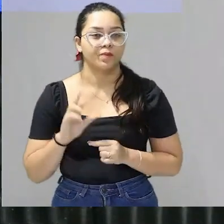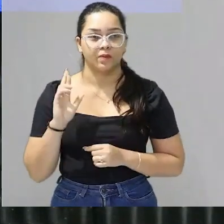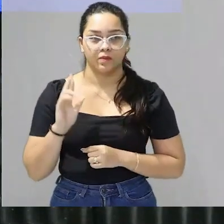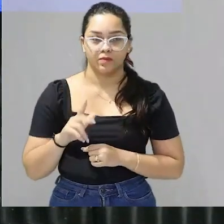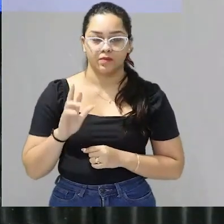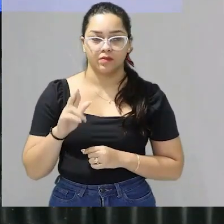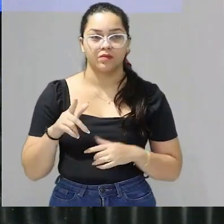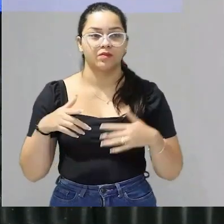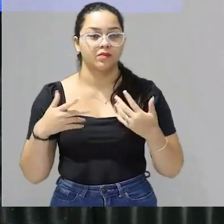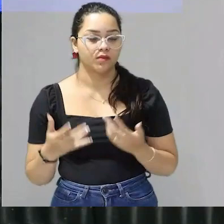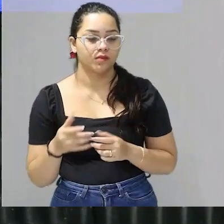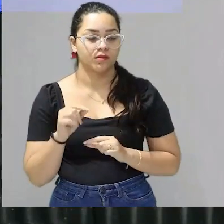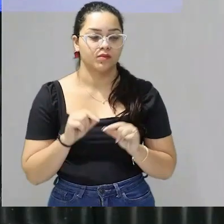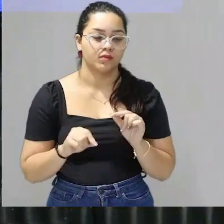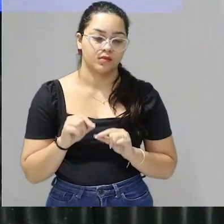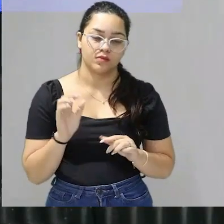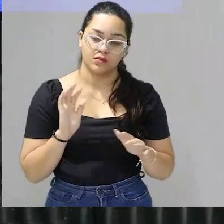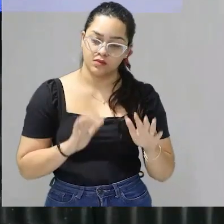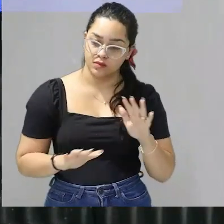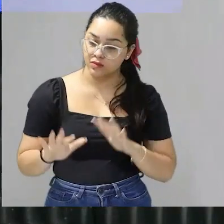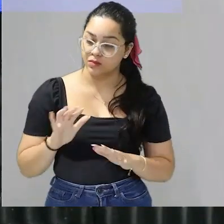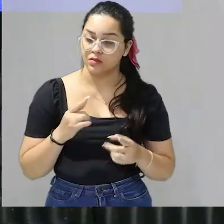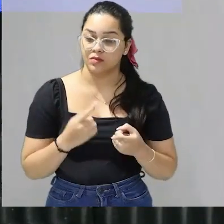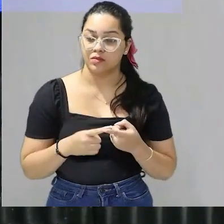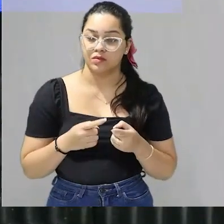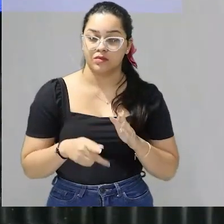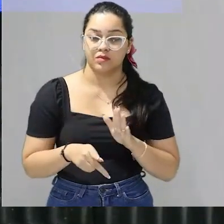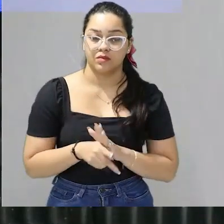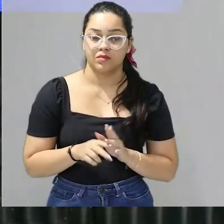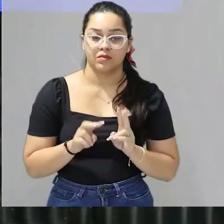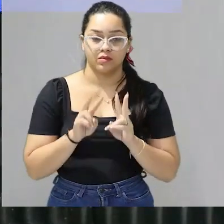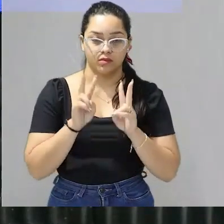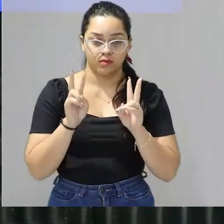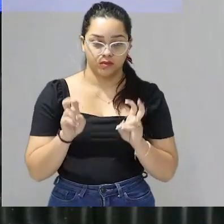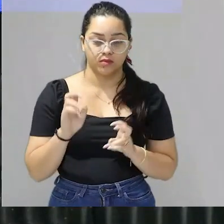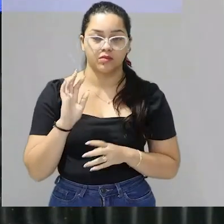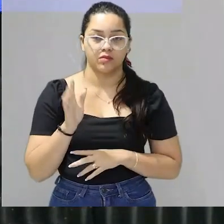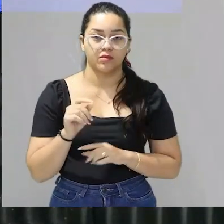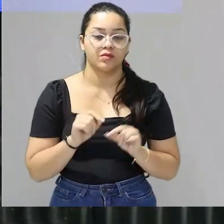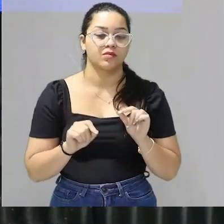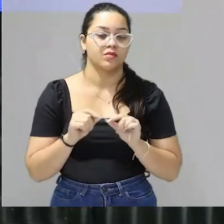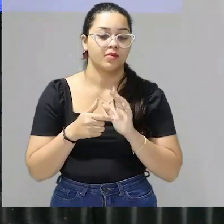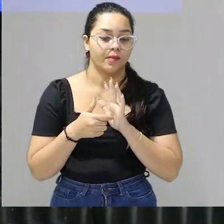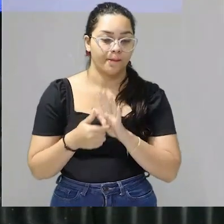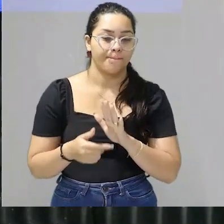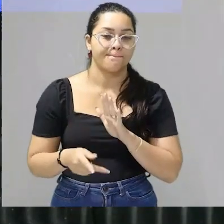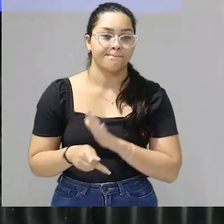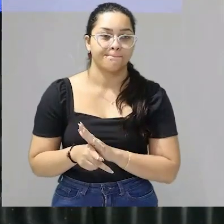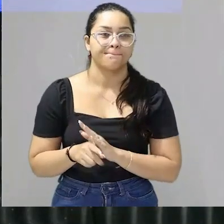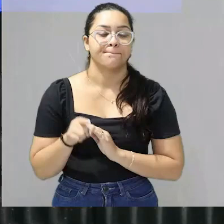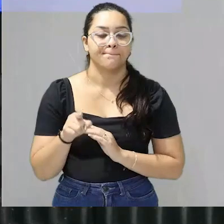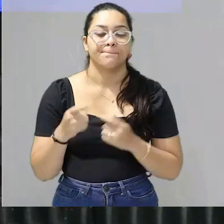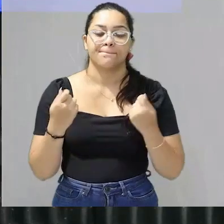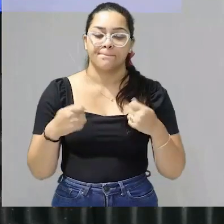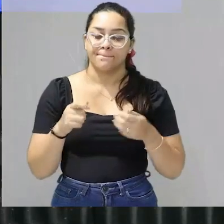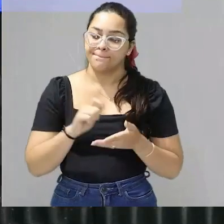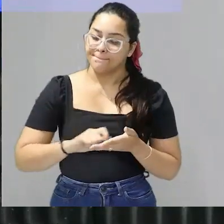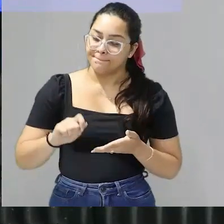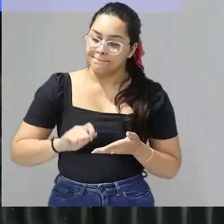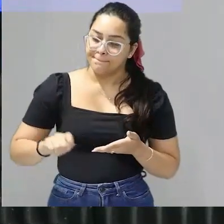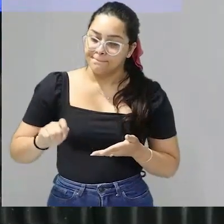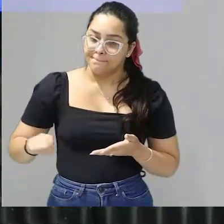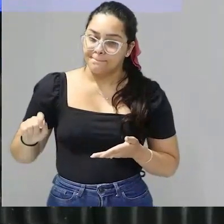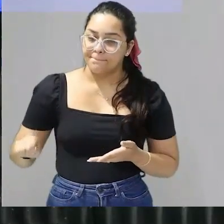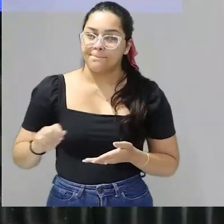diferença então muito cuidado porque o próprio tema já vai indicar sobre o que você deve escrever